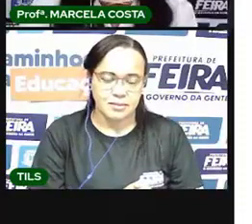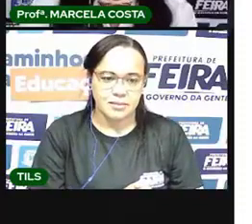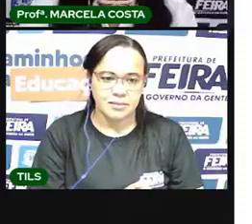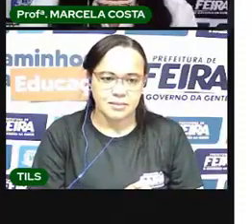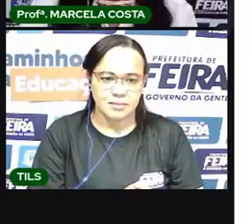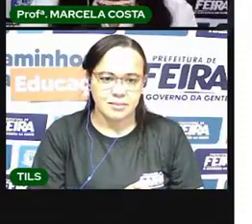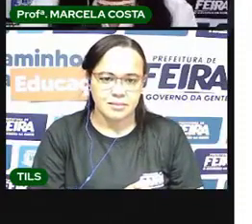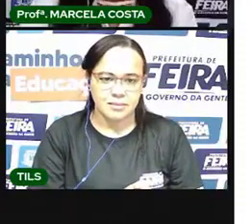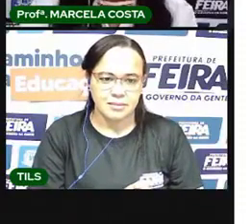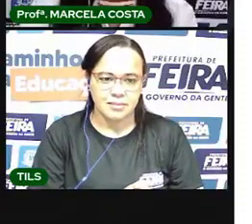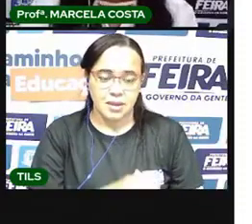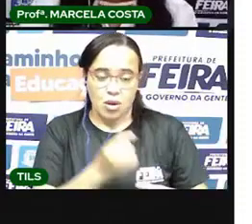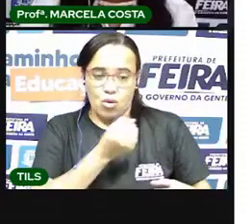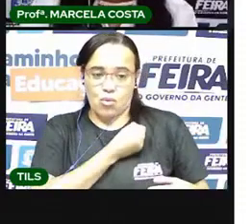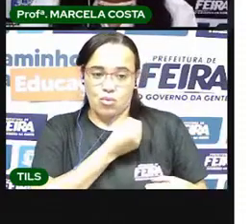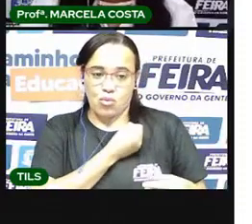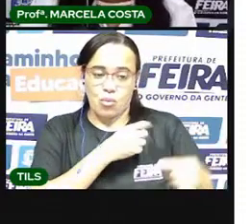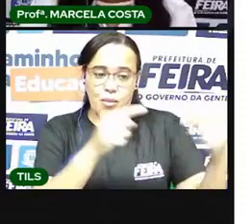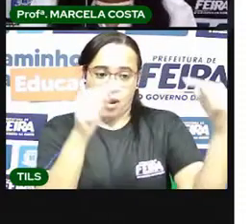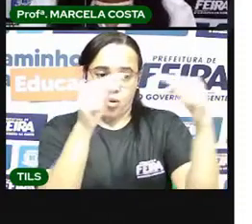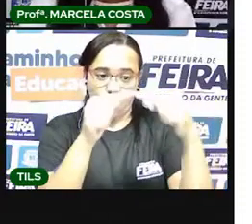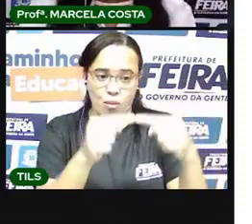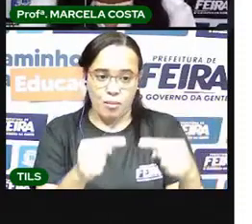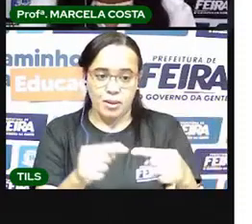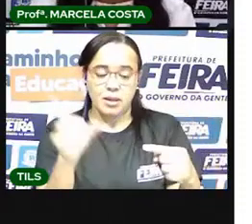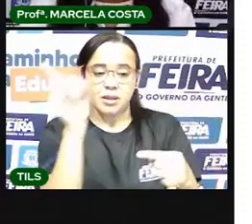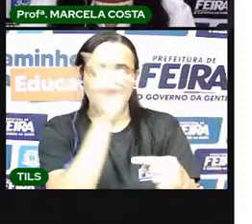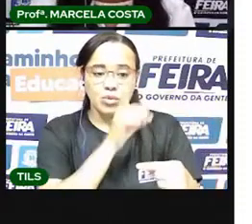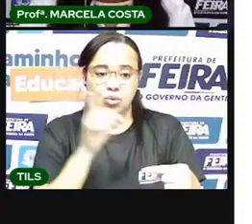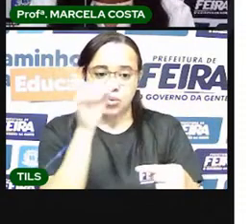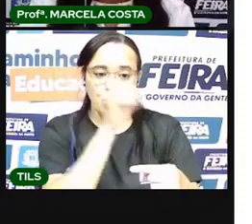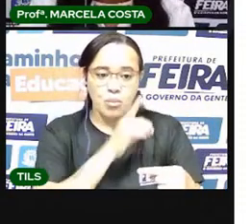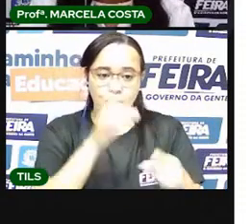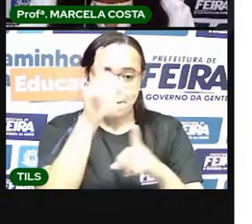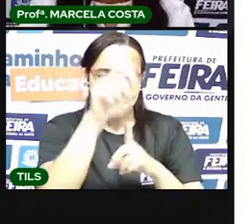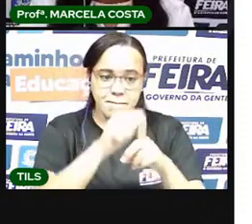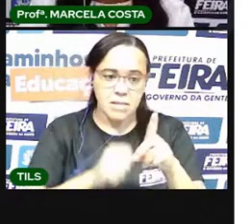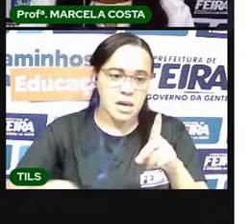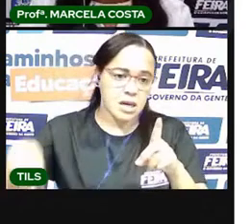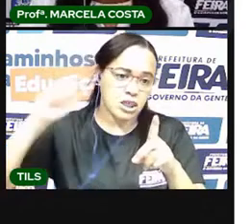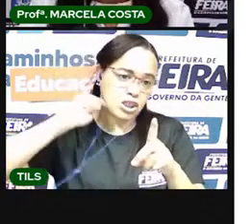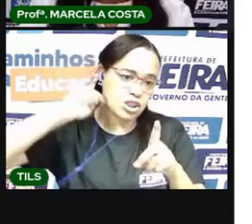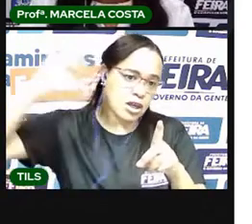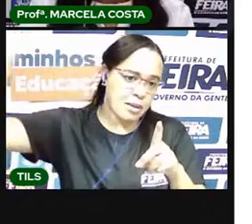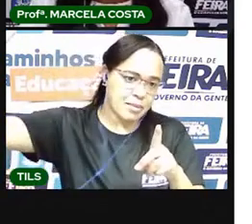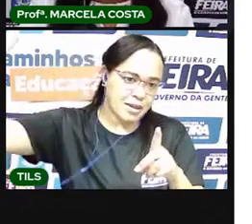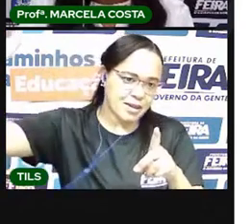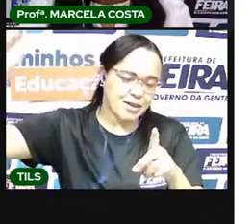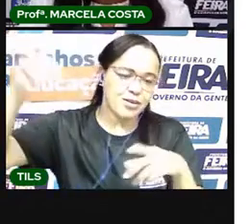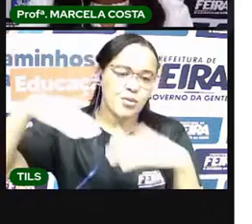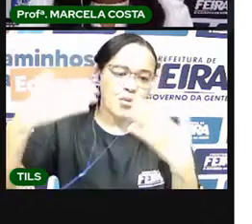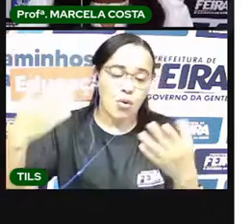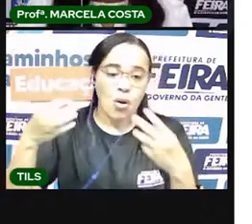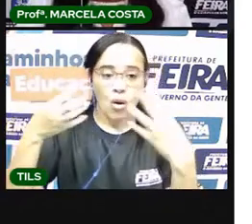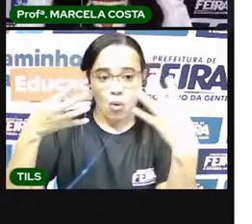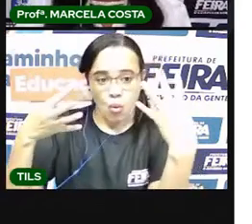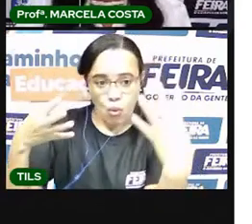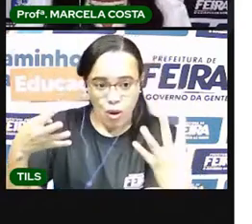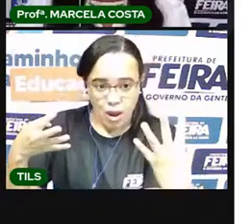Os números que representam o domingo no mês de abril de 2021 São esses aqui, ó 4,